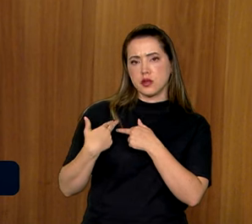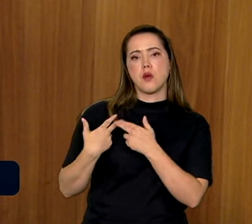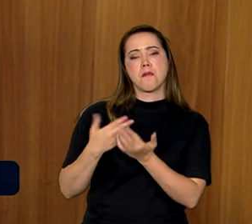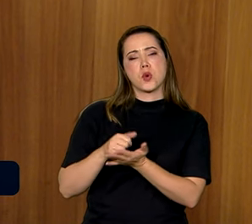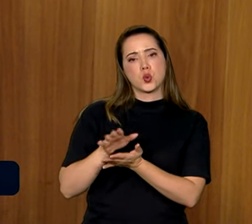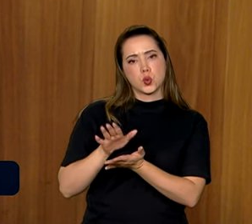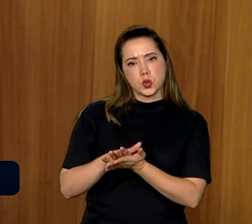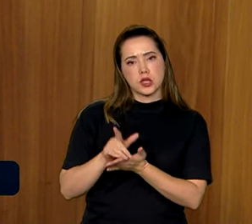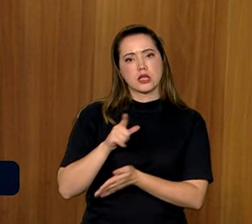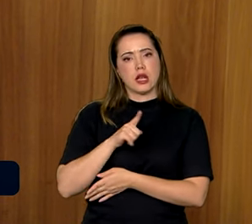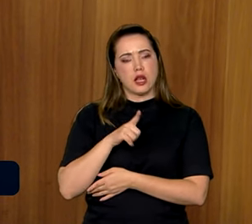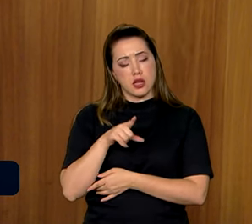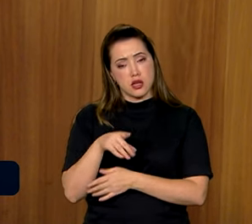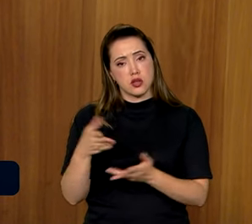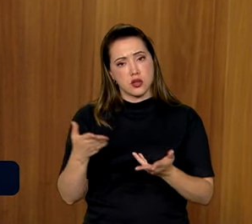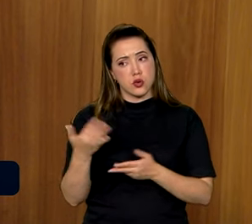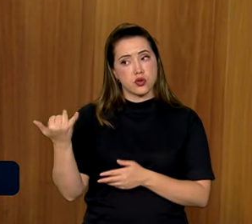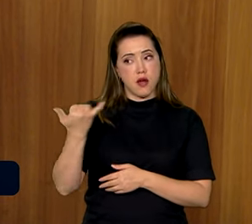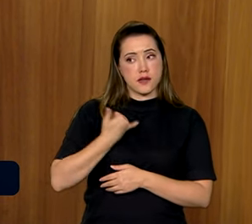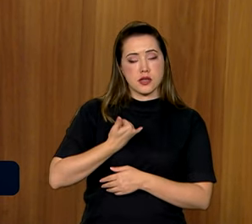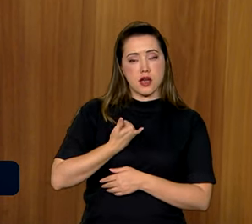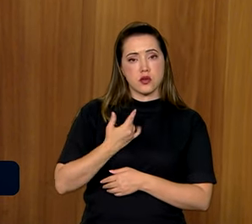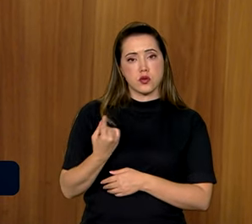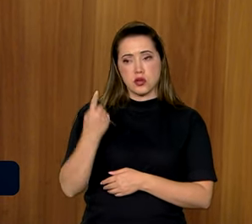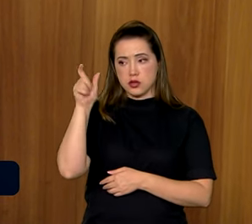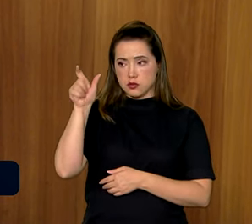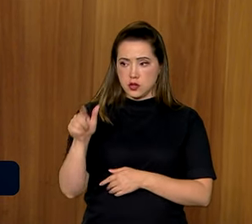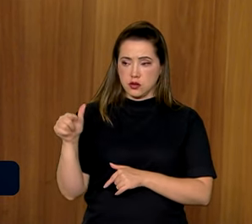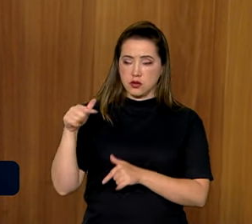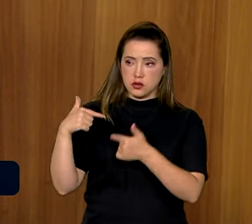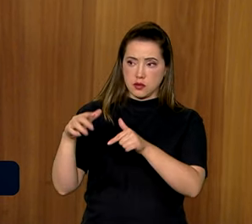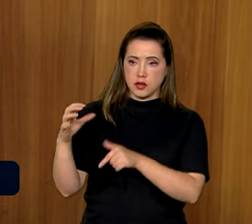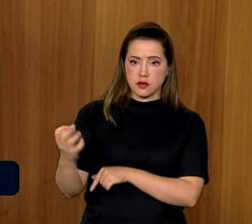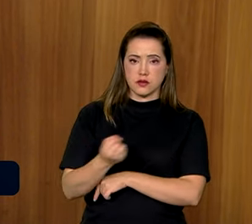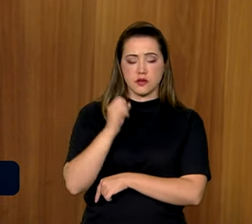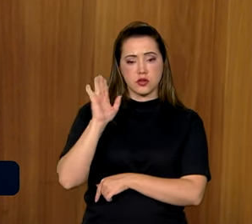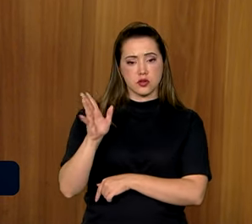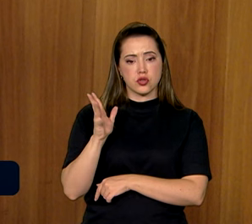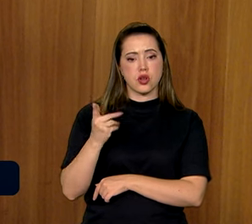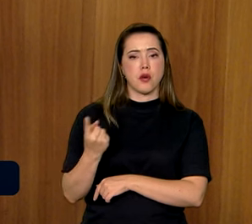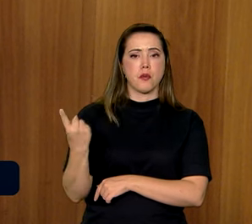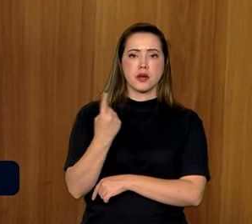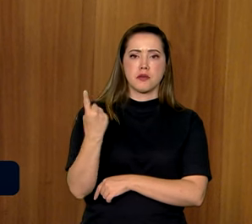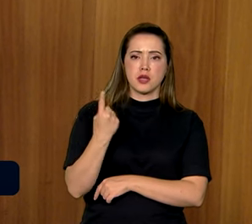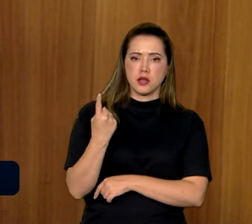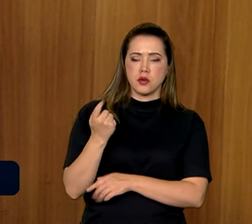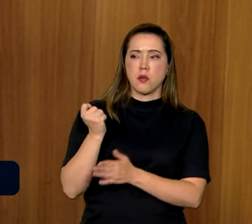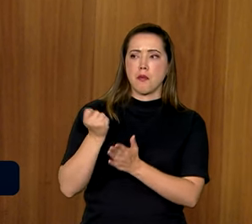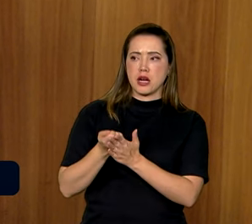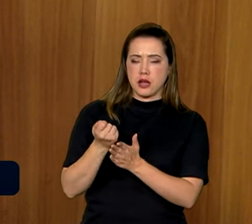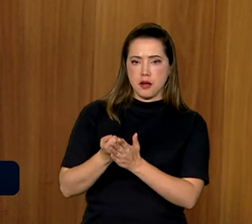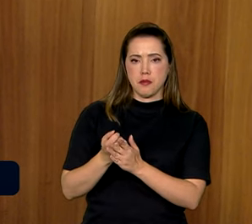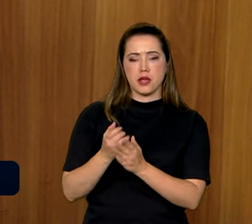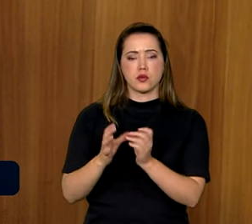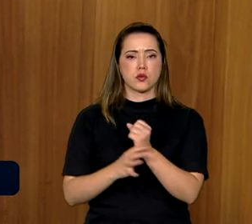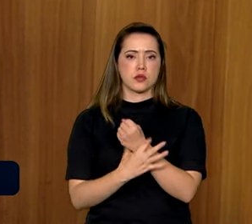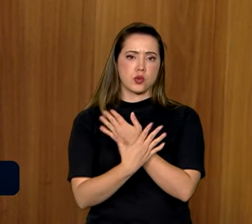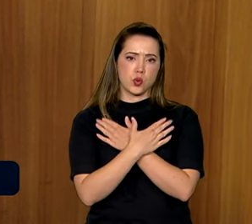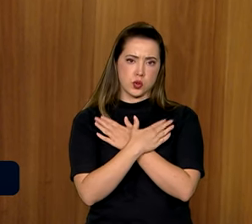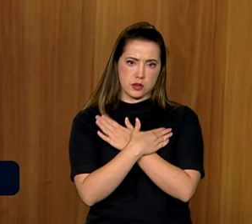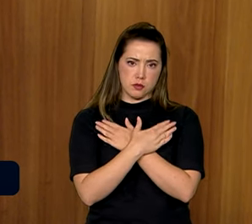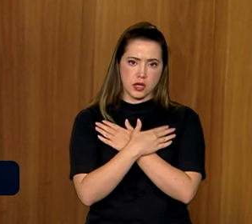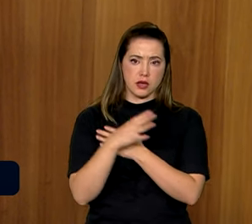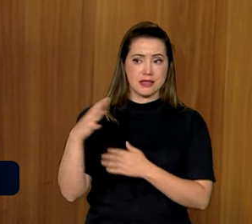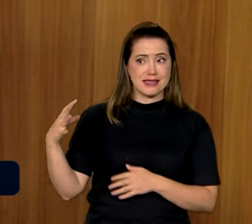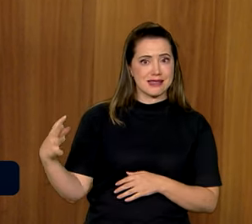autos de infração, e hoje eu tive a notícia, inclusive, que um desses trabalhadores resgatados já recebeu a primeira parcela do seguro-desemprego, foram resgatados de